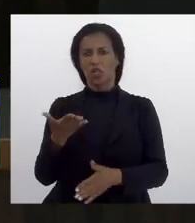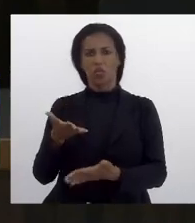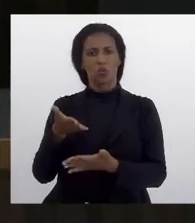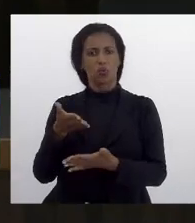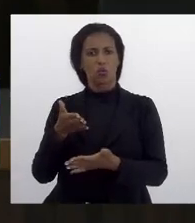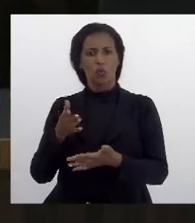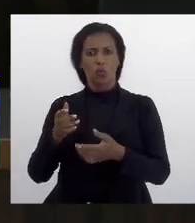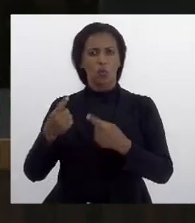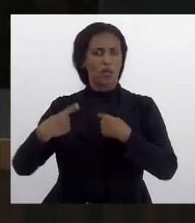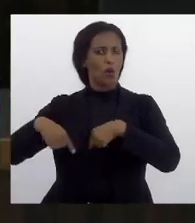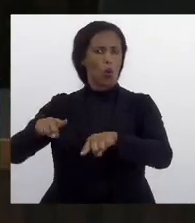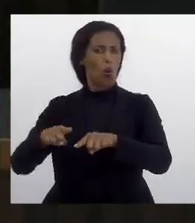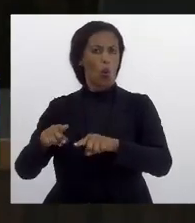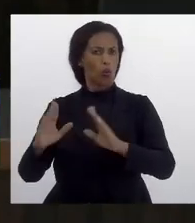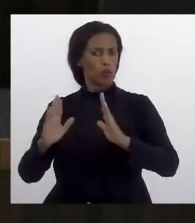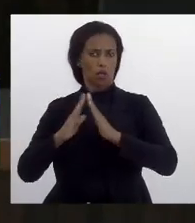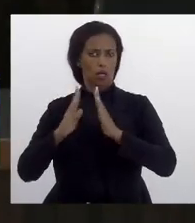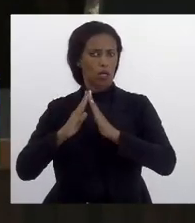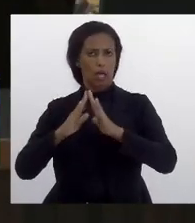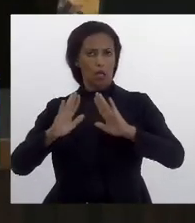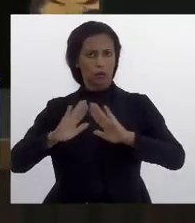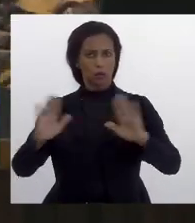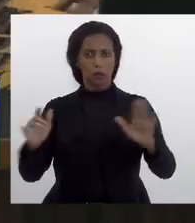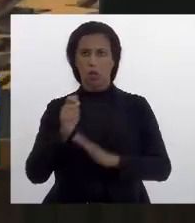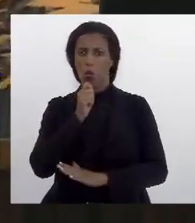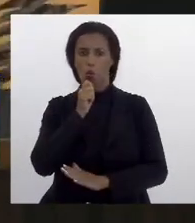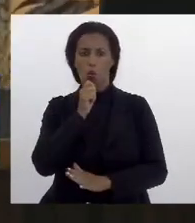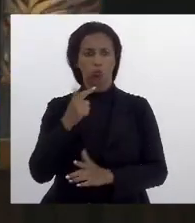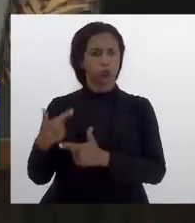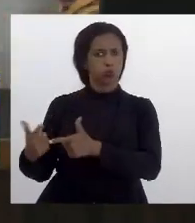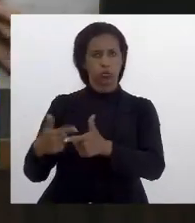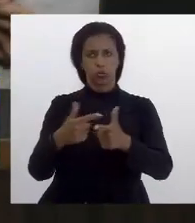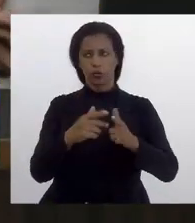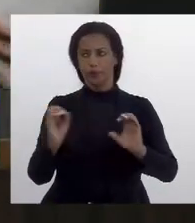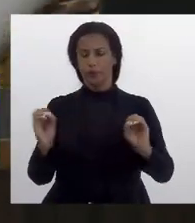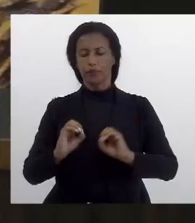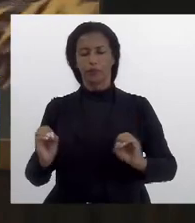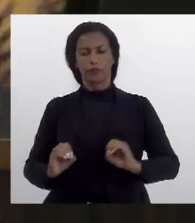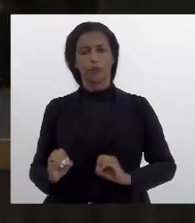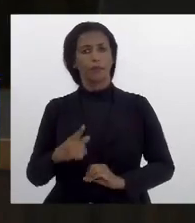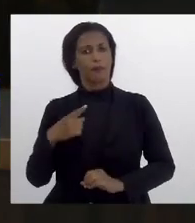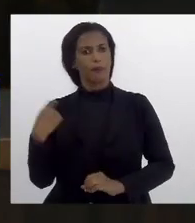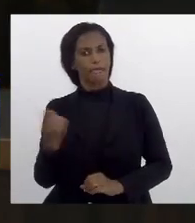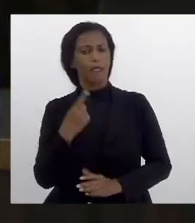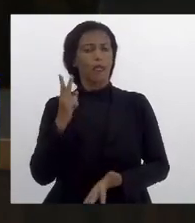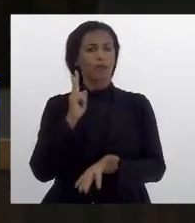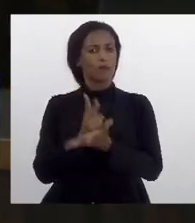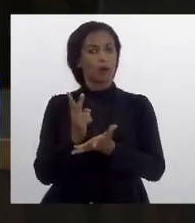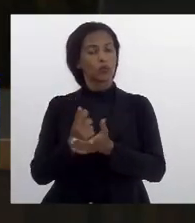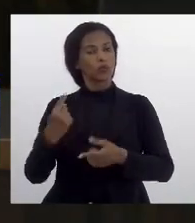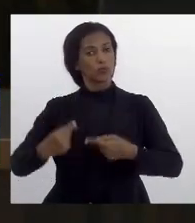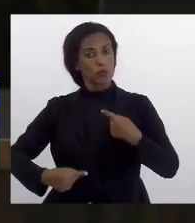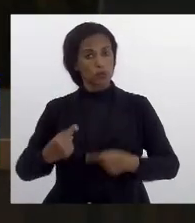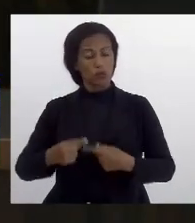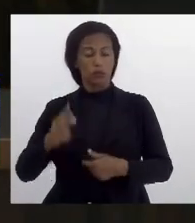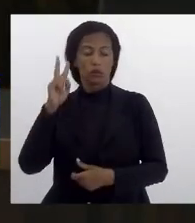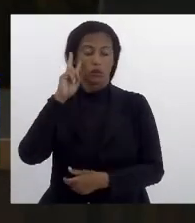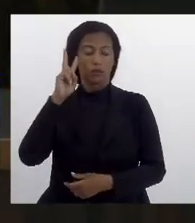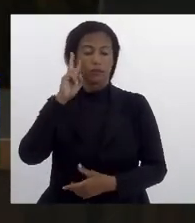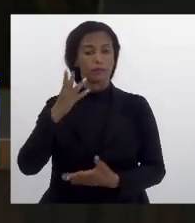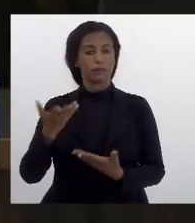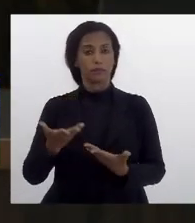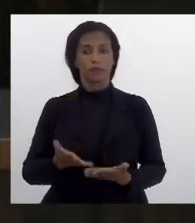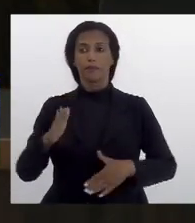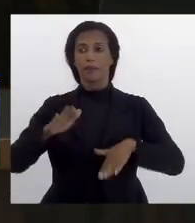procedimento regimental da casa não há precedente algum e a gente vai continuar nas discussões lembrando que